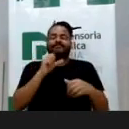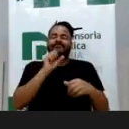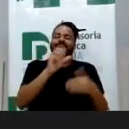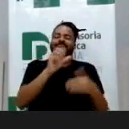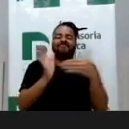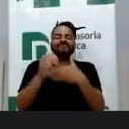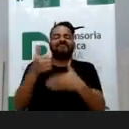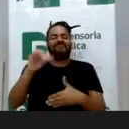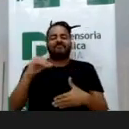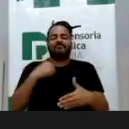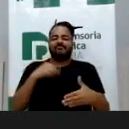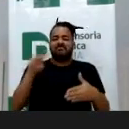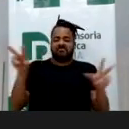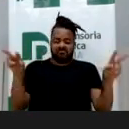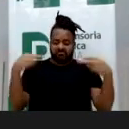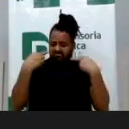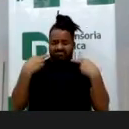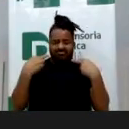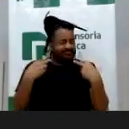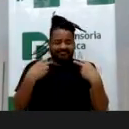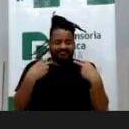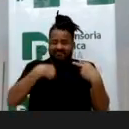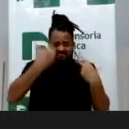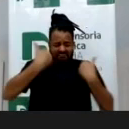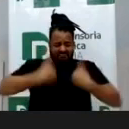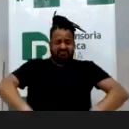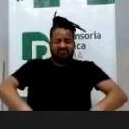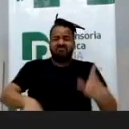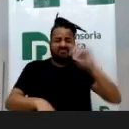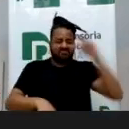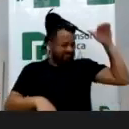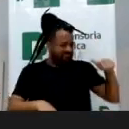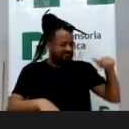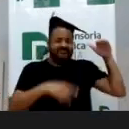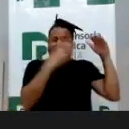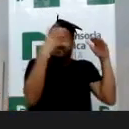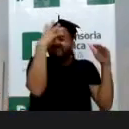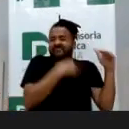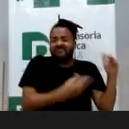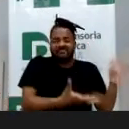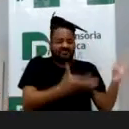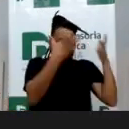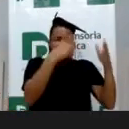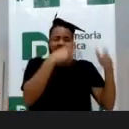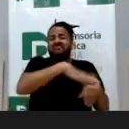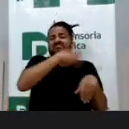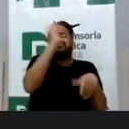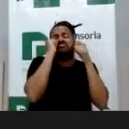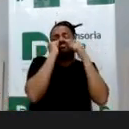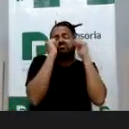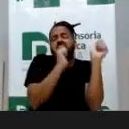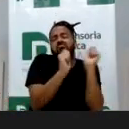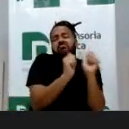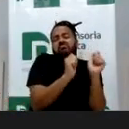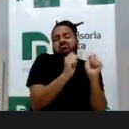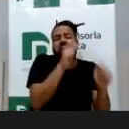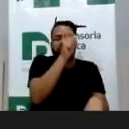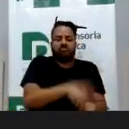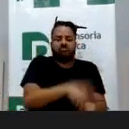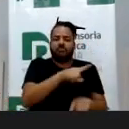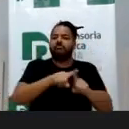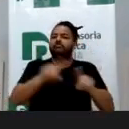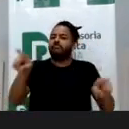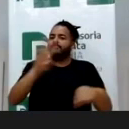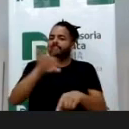que vai se olhar e não vai se reconhecer e não vai se ver linda como era quando era pequenininha, né? Que se dizia ela mais linda, mais fofa, nananã. Ela vai enfrentar